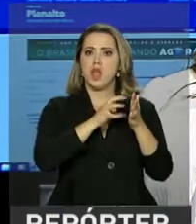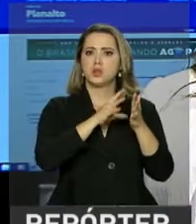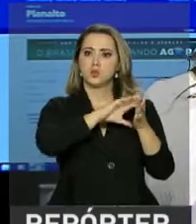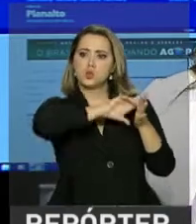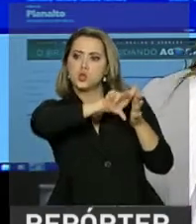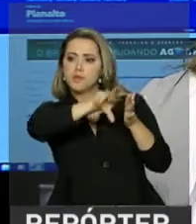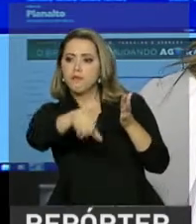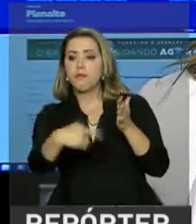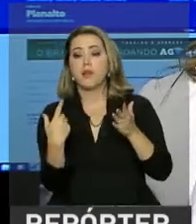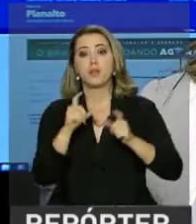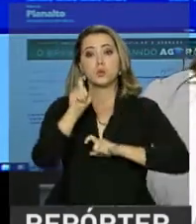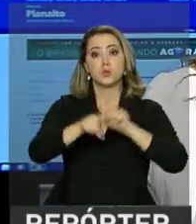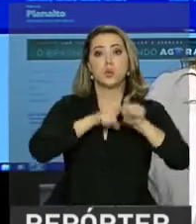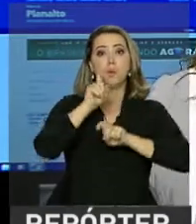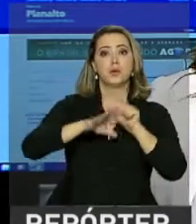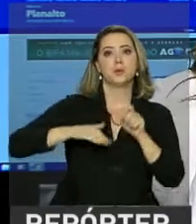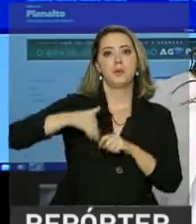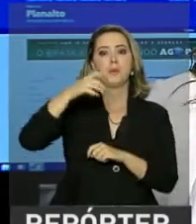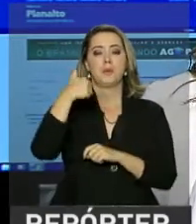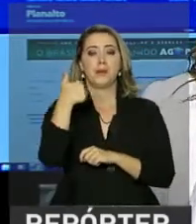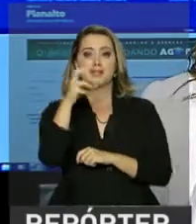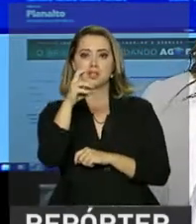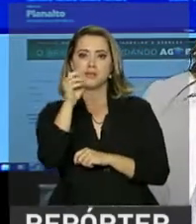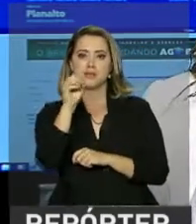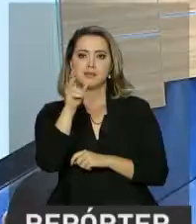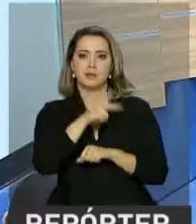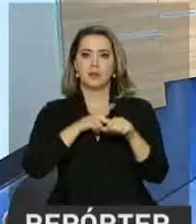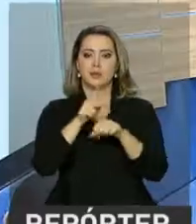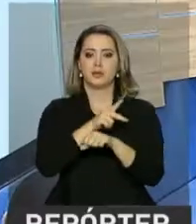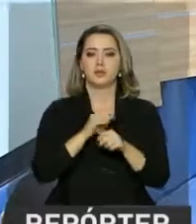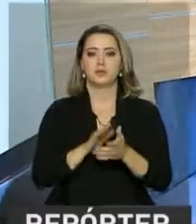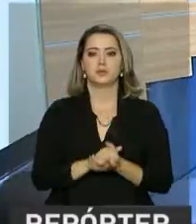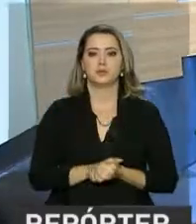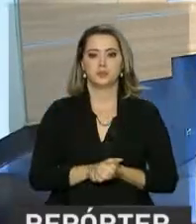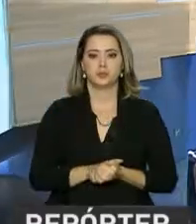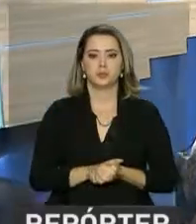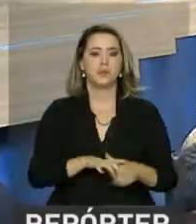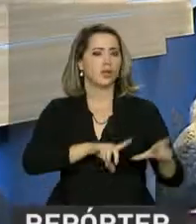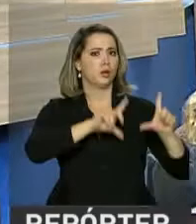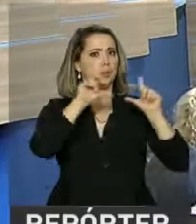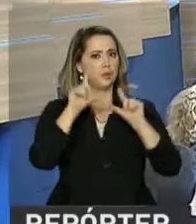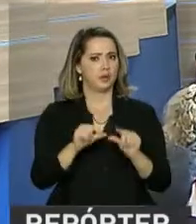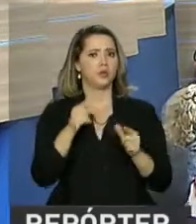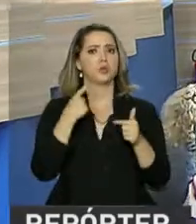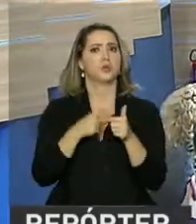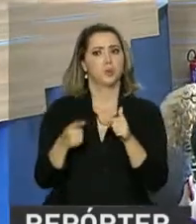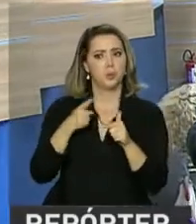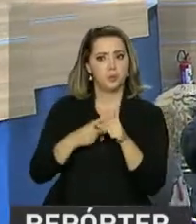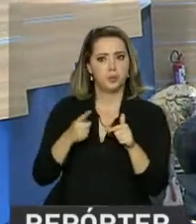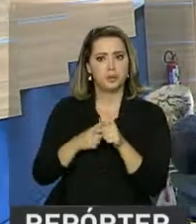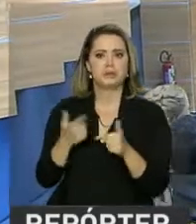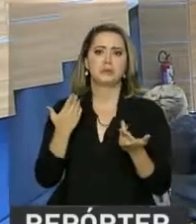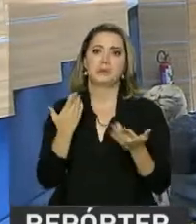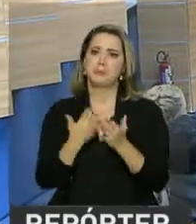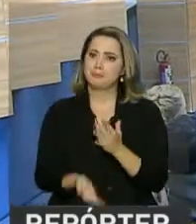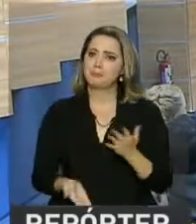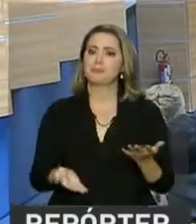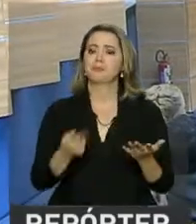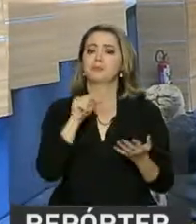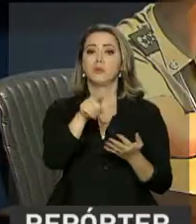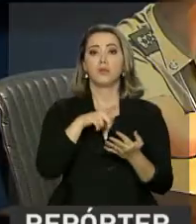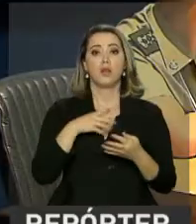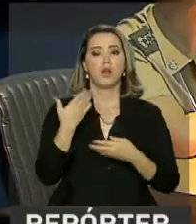computadores em mais de 150 países. Para diminuir o risco de ataques e prejuízos, o governo federal tem